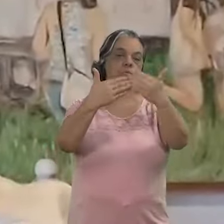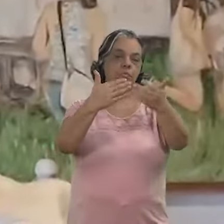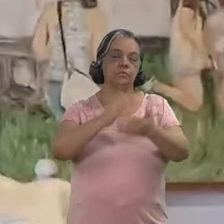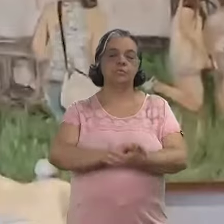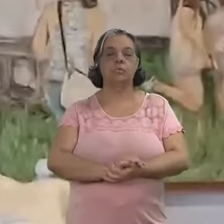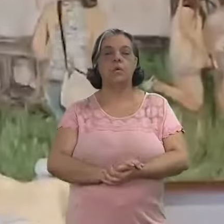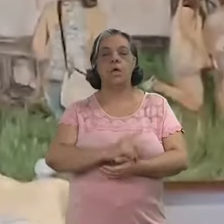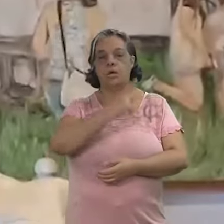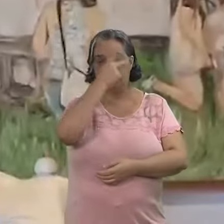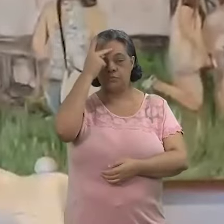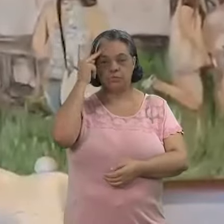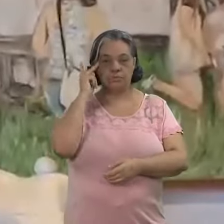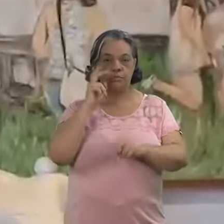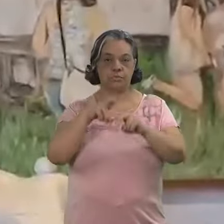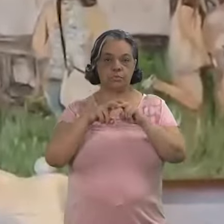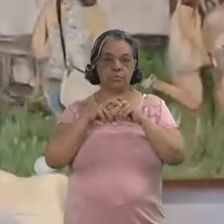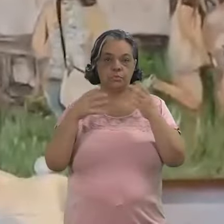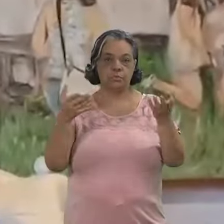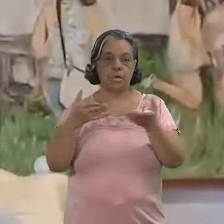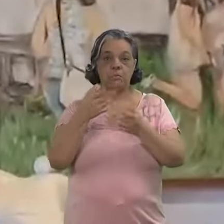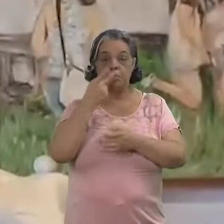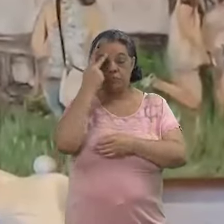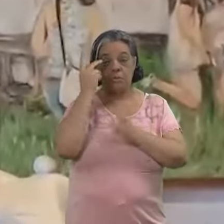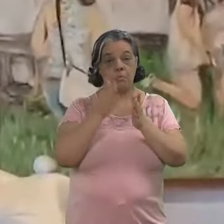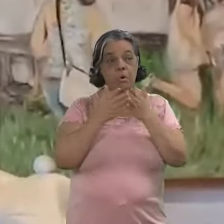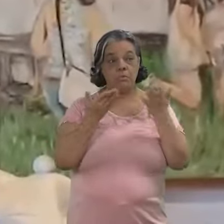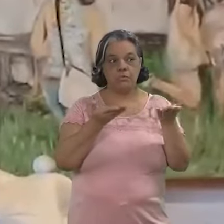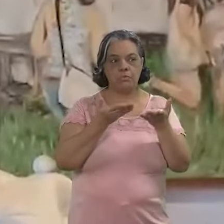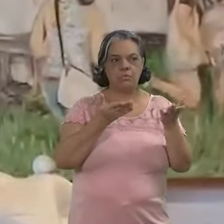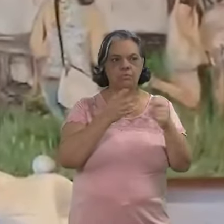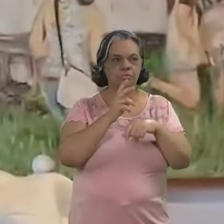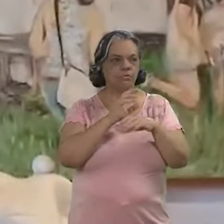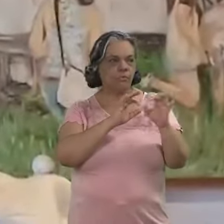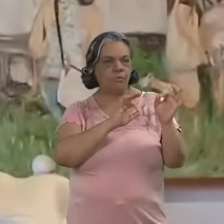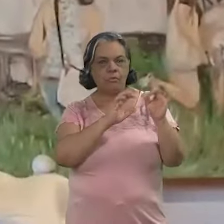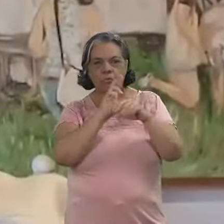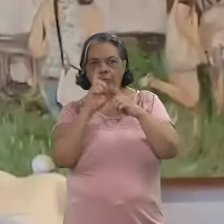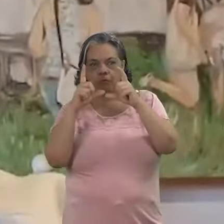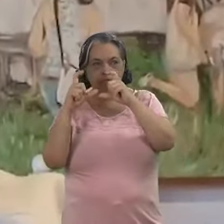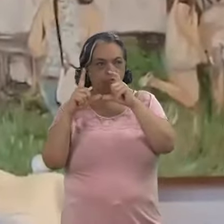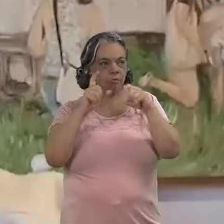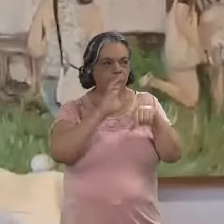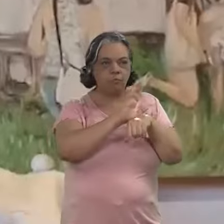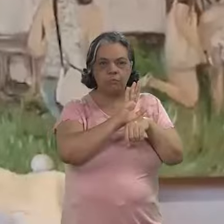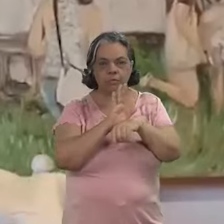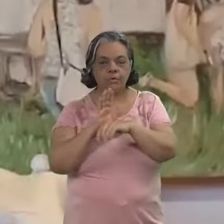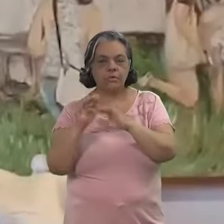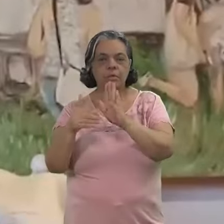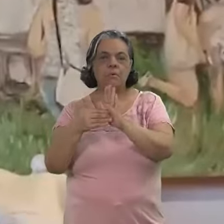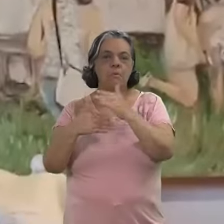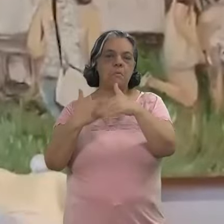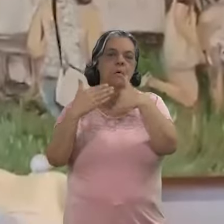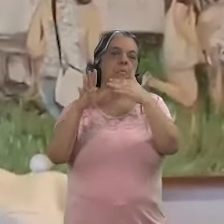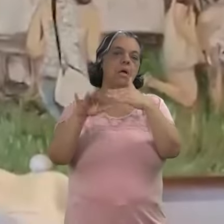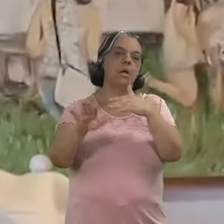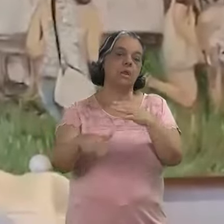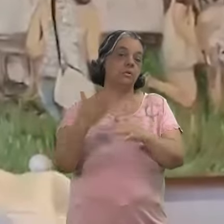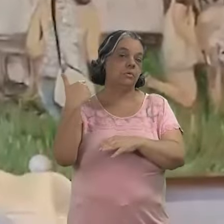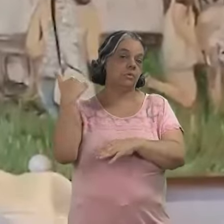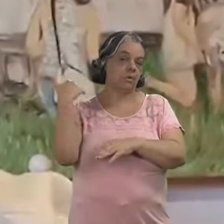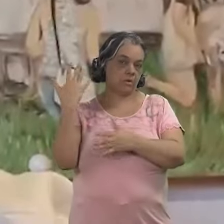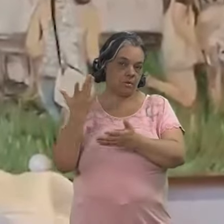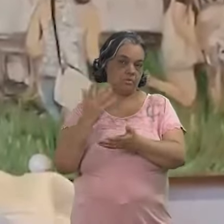as pessoas podem hoje em dia com câmeras digitais realizar produções de forma muito mais